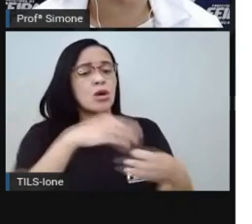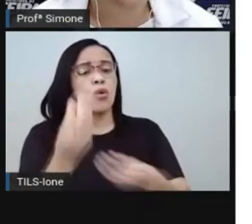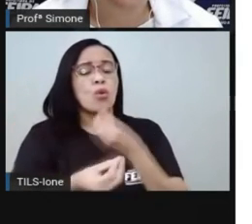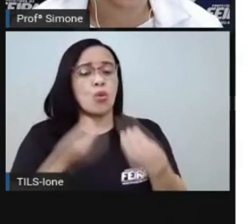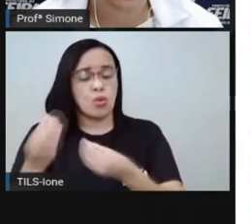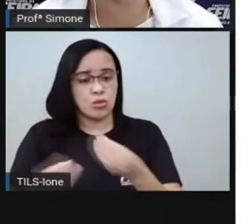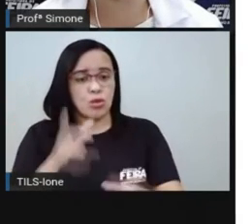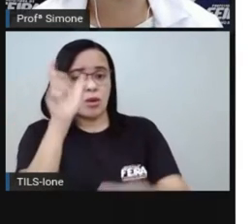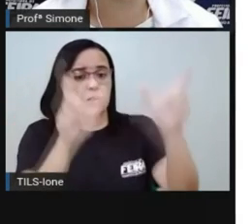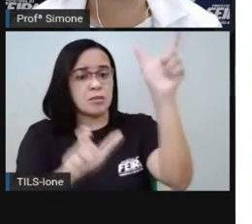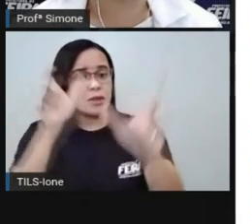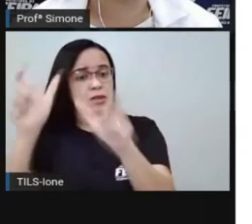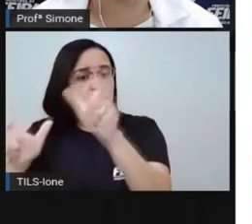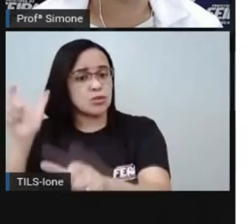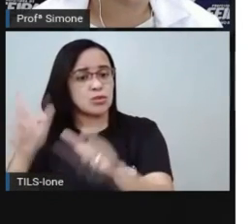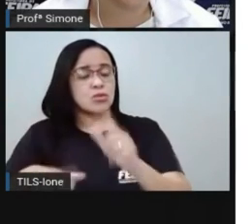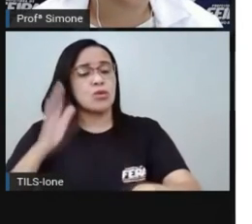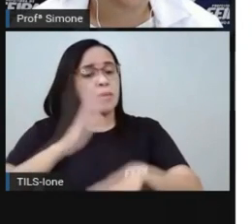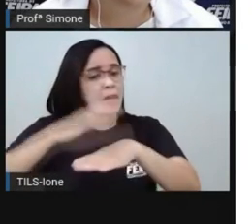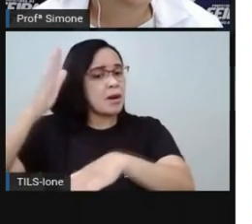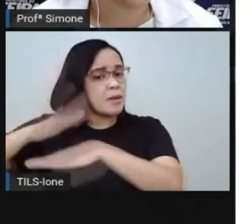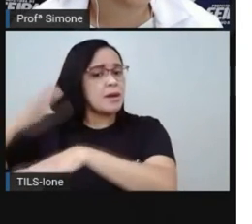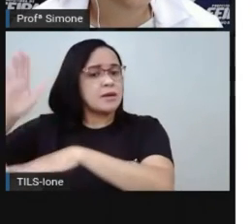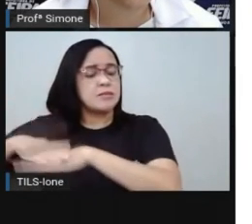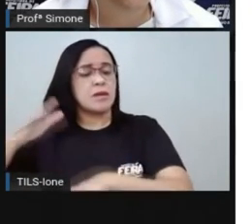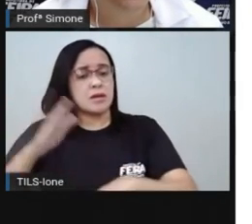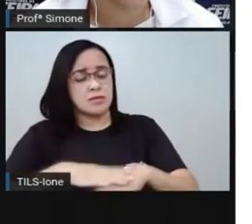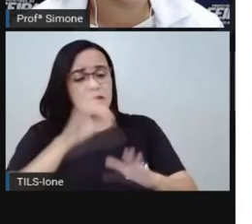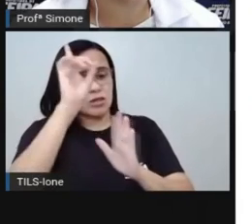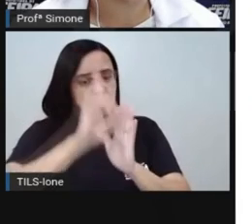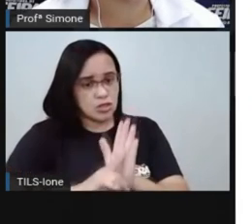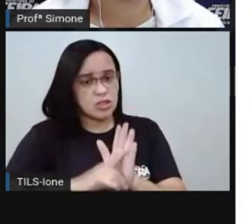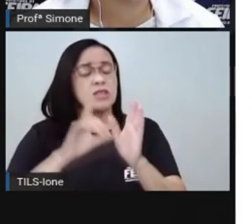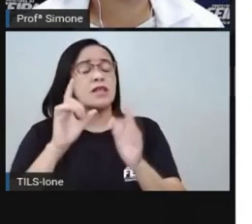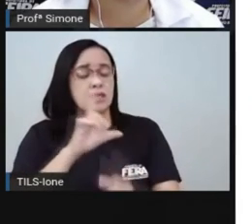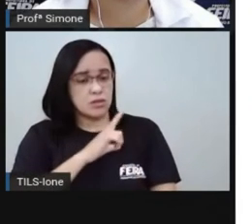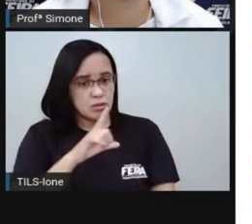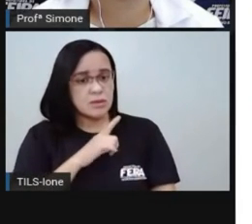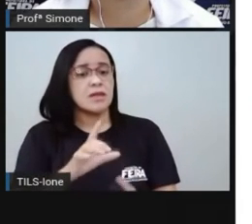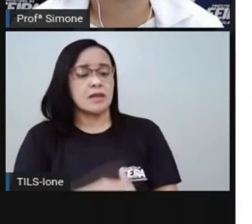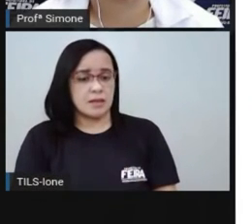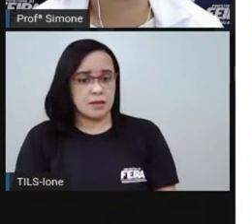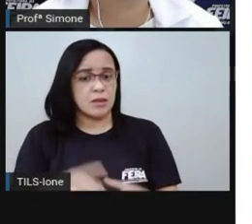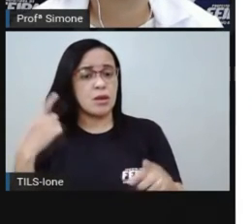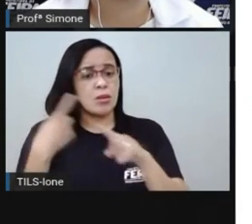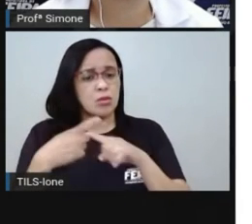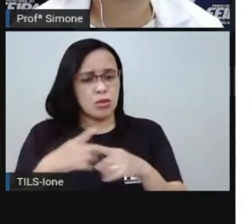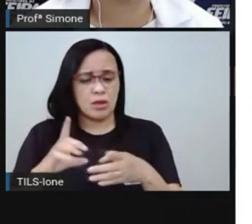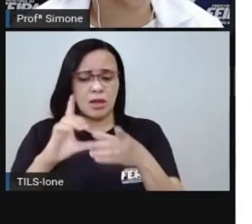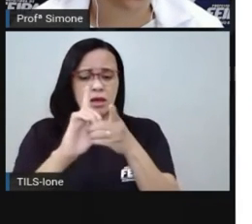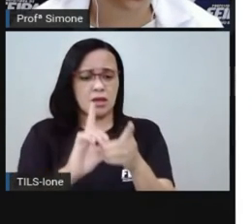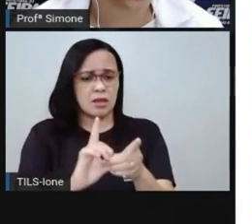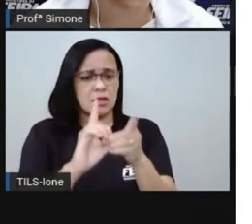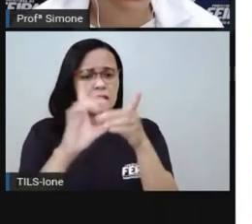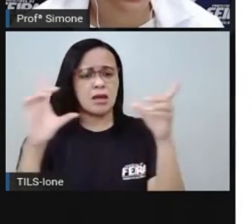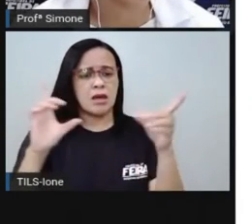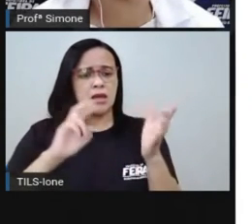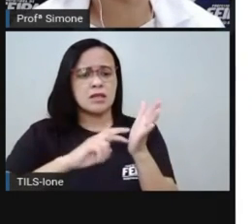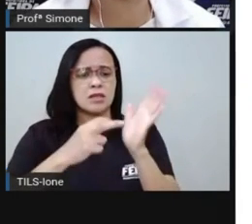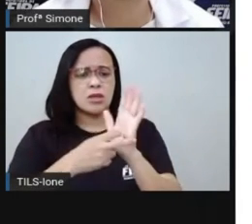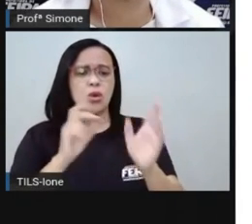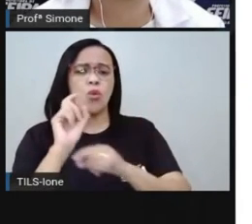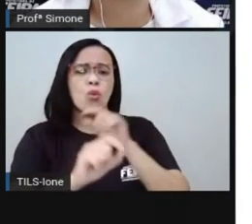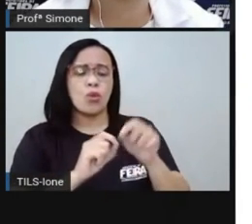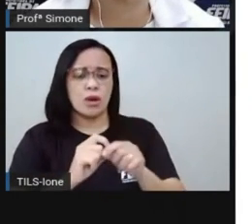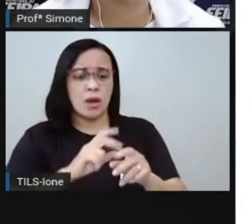indivíduos ao gozo dos direitos reconhecidos democracia gente significa governo do povo é